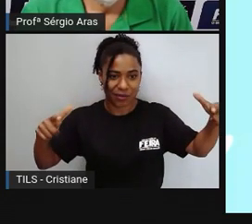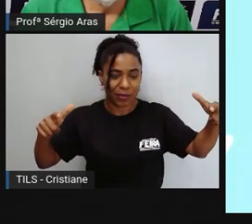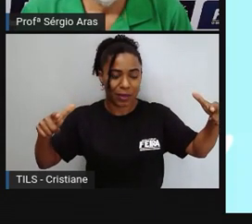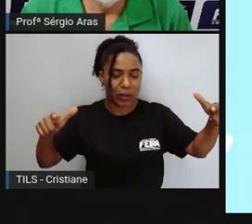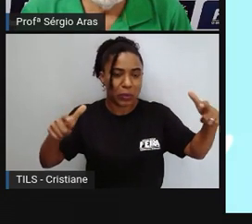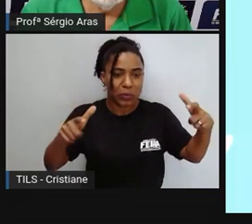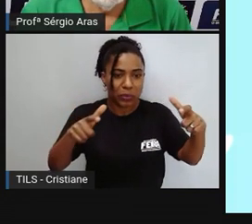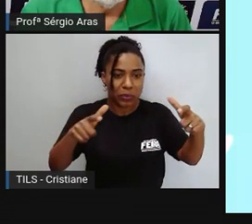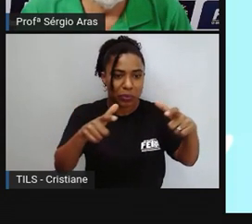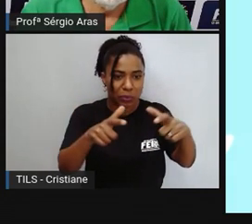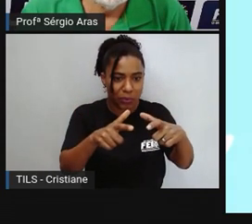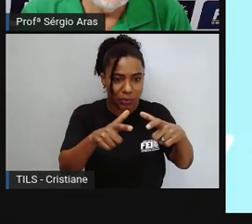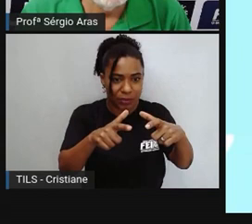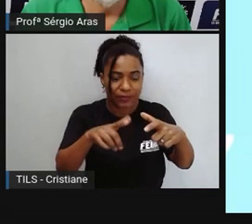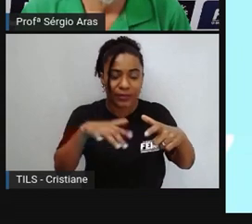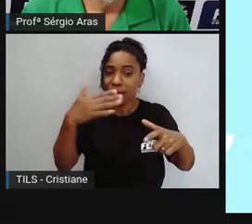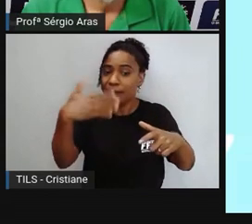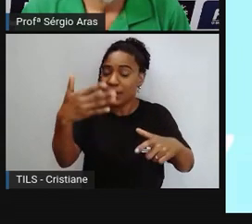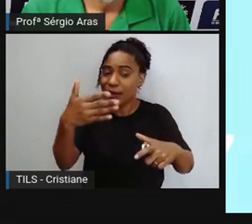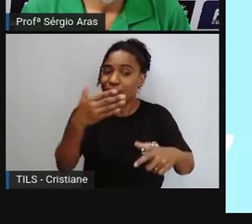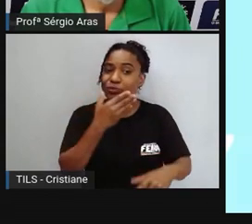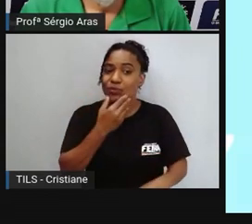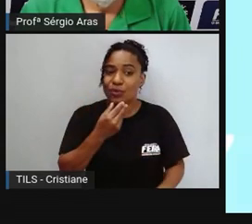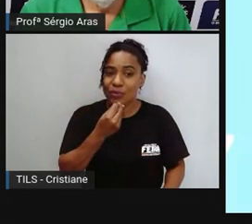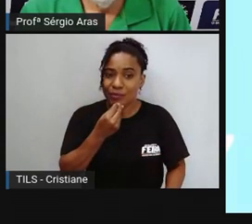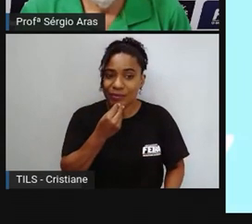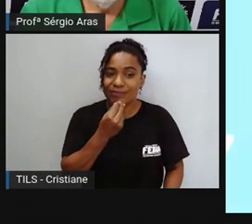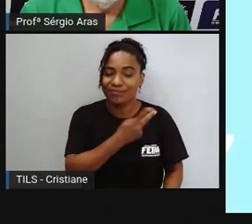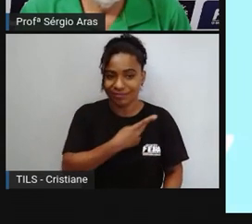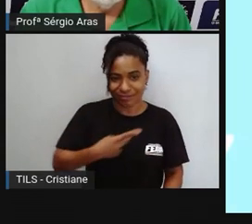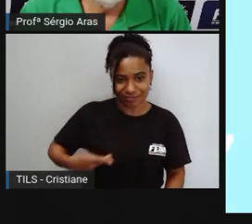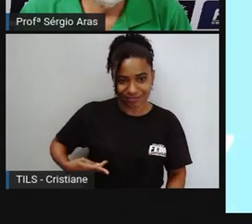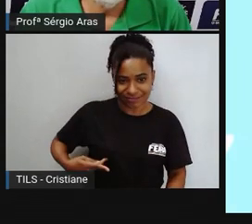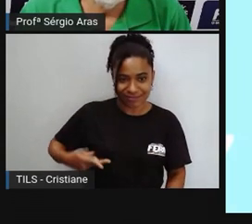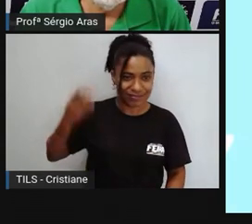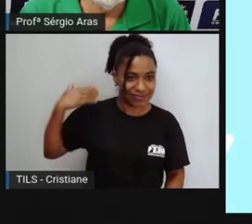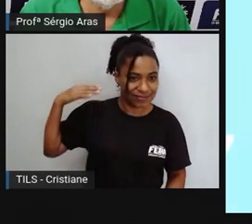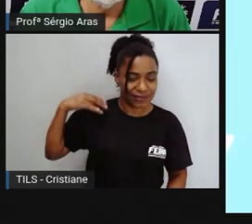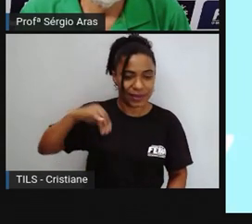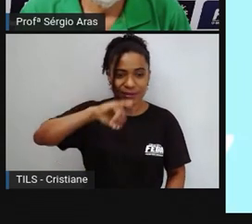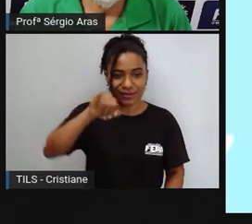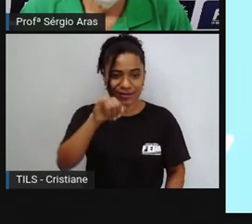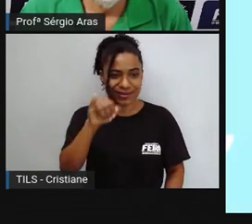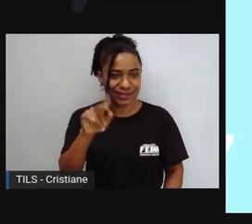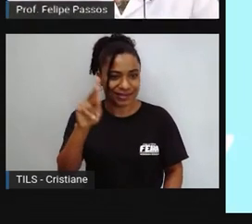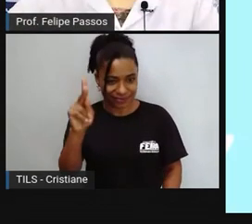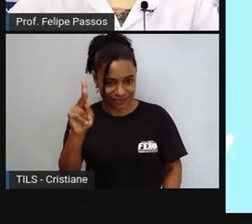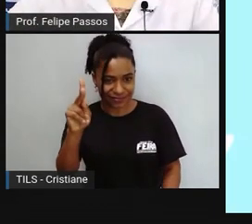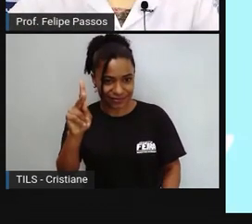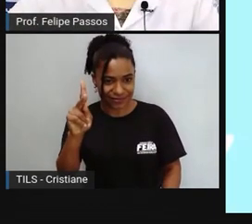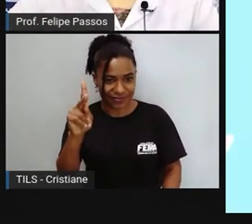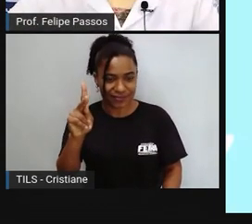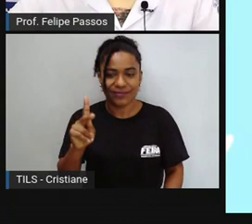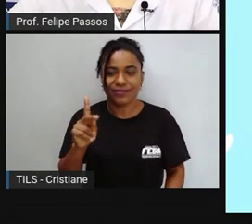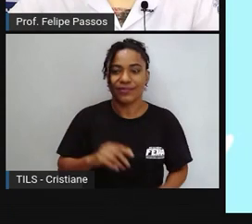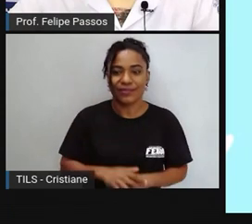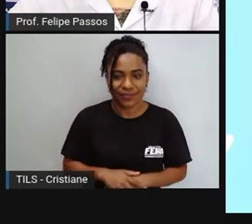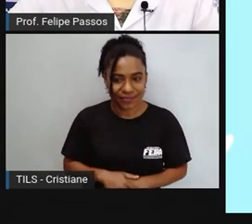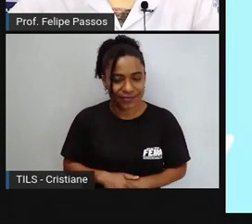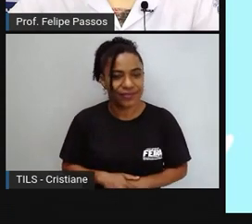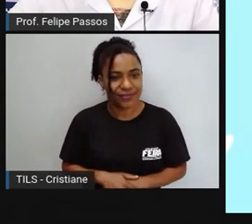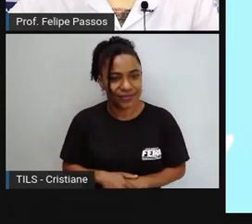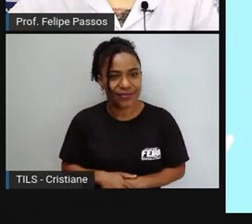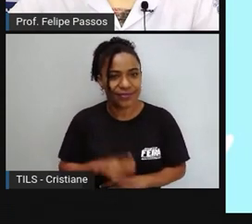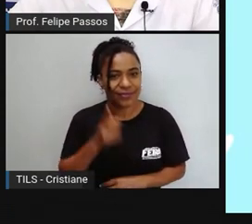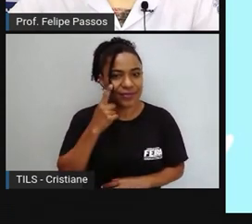de Juscelino Kubitschek nós tivemos o primeiro primeira